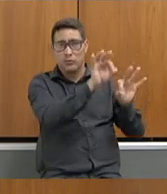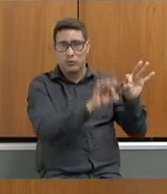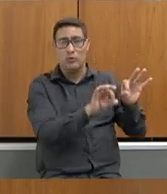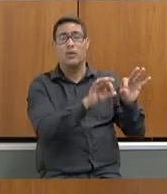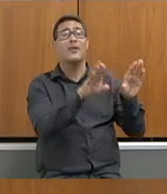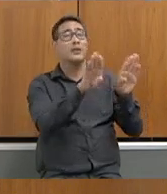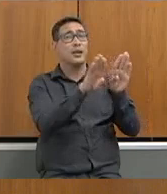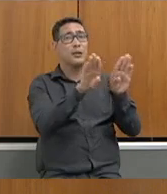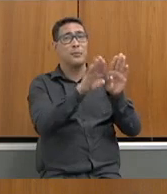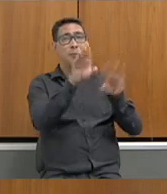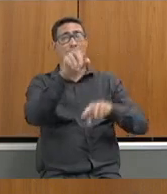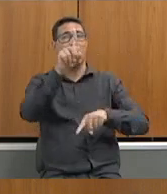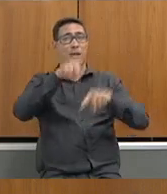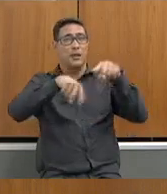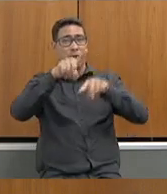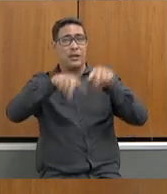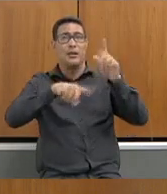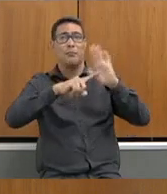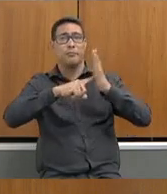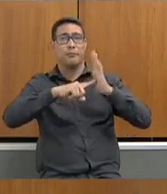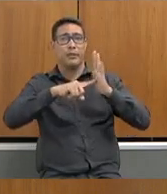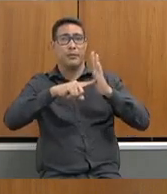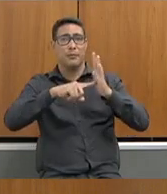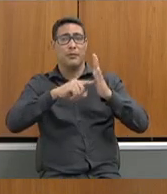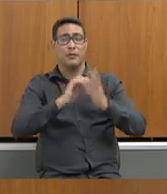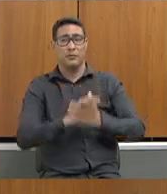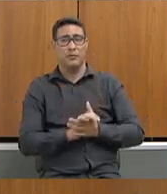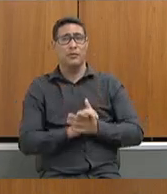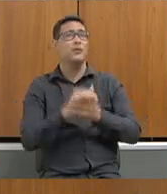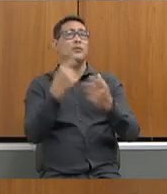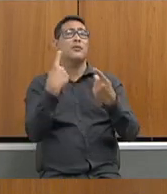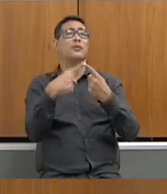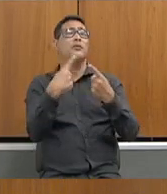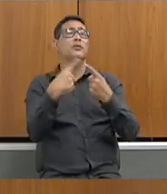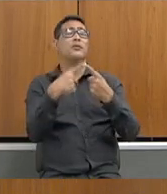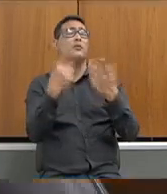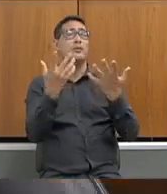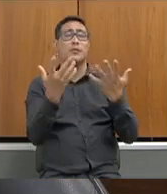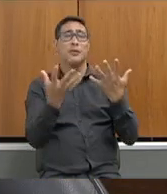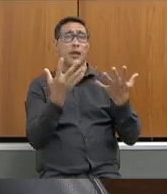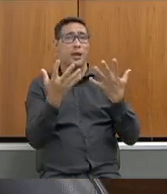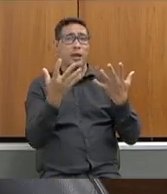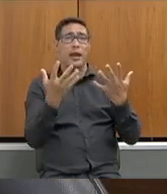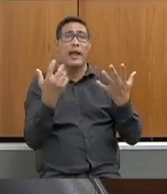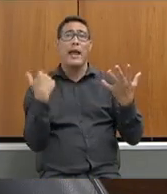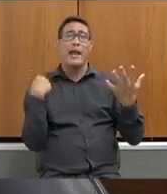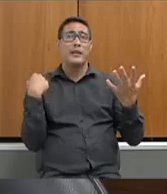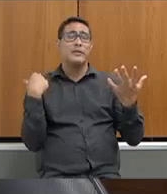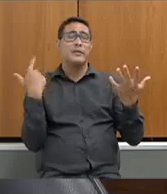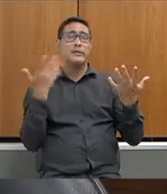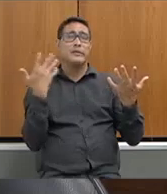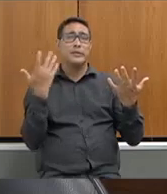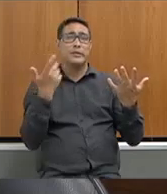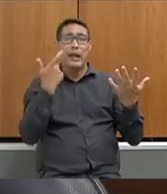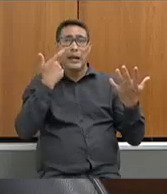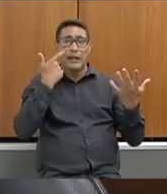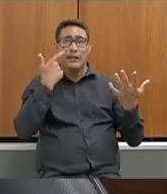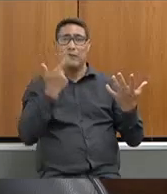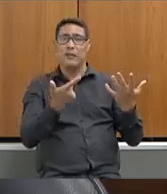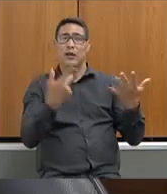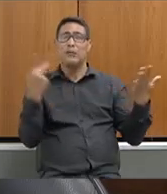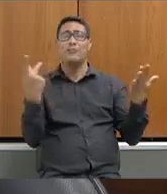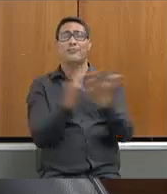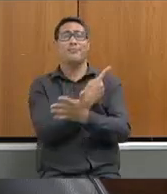e secretário Igor? Por quê? Porque nós vivíamos uma realidade muito diferente dessa até então.